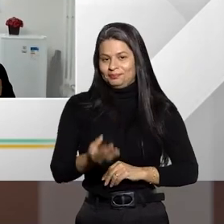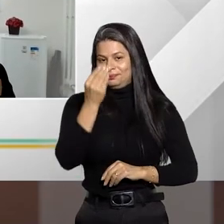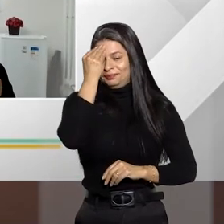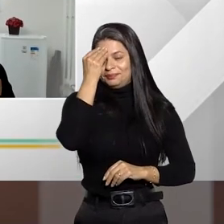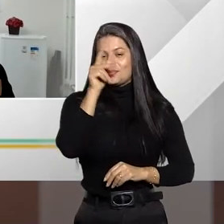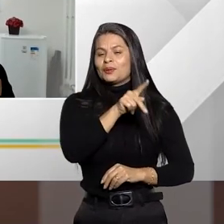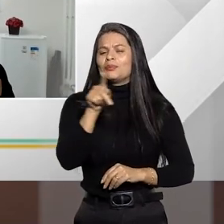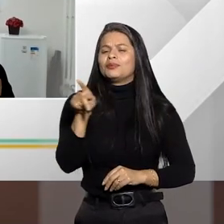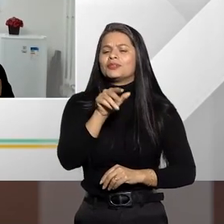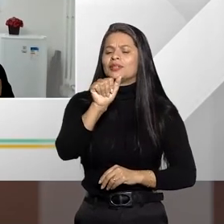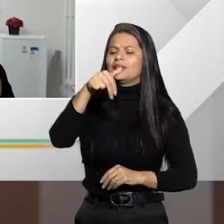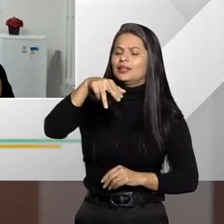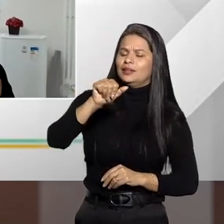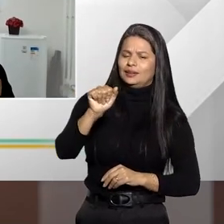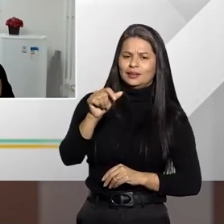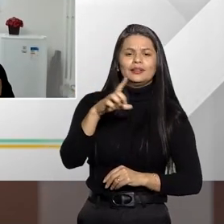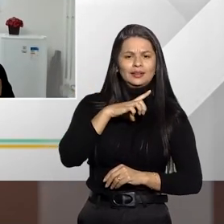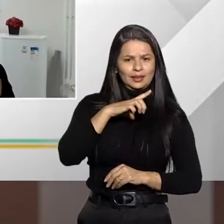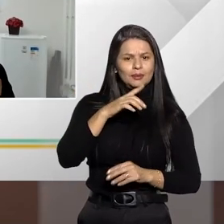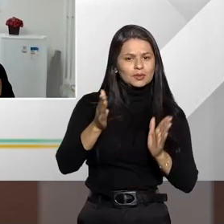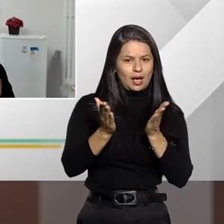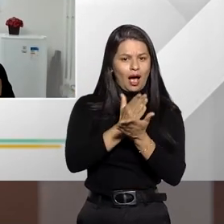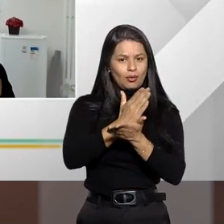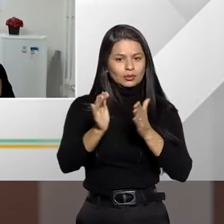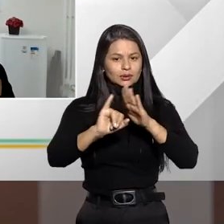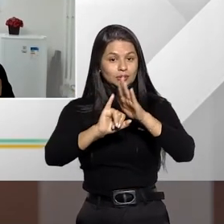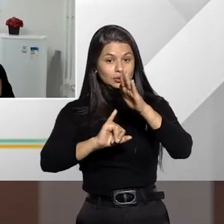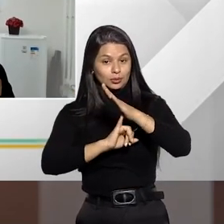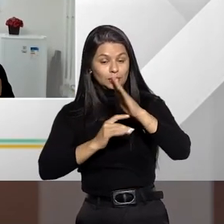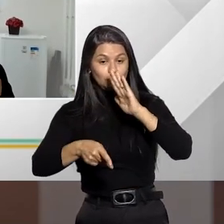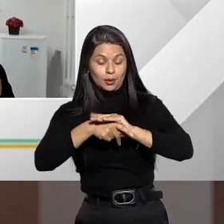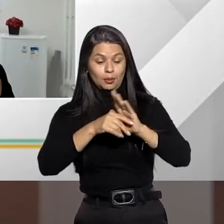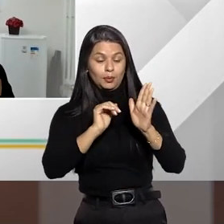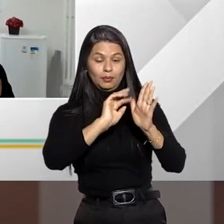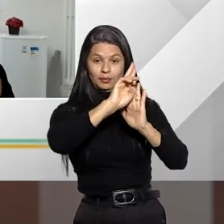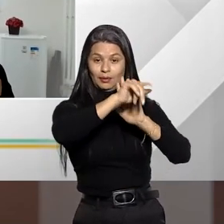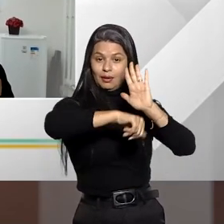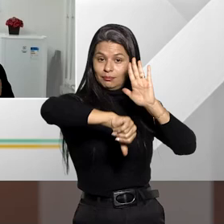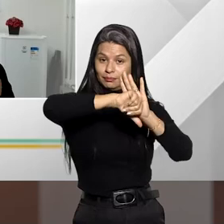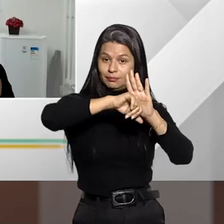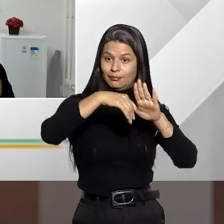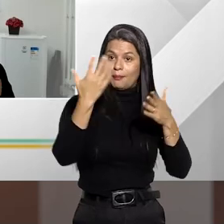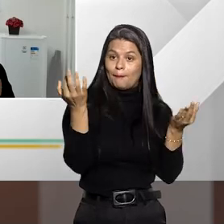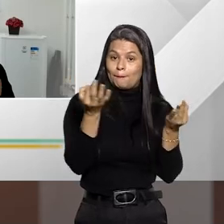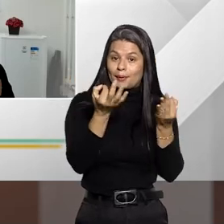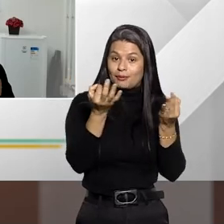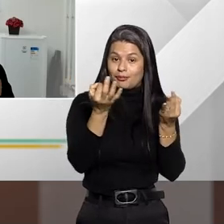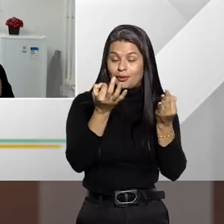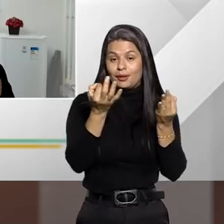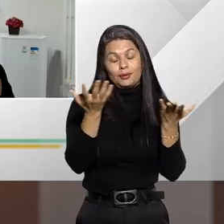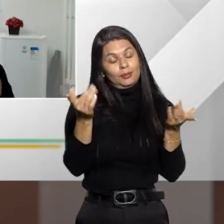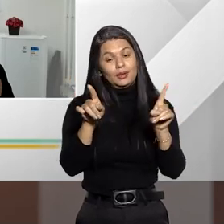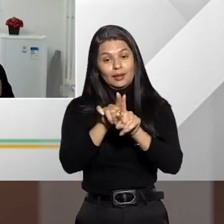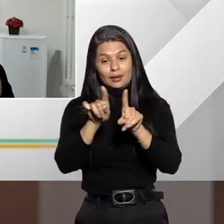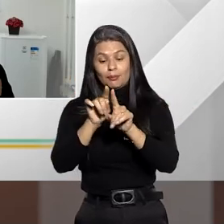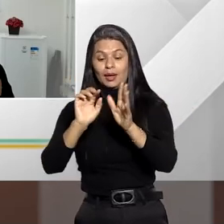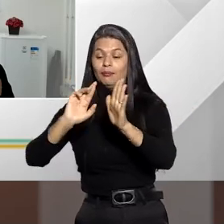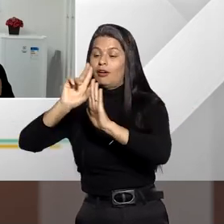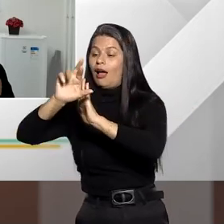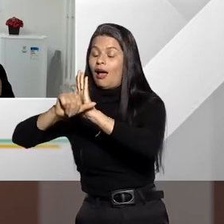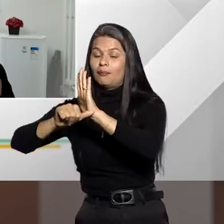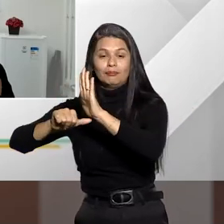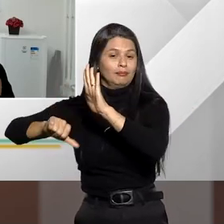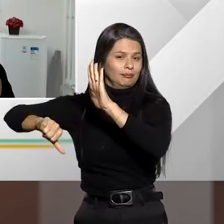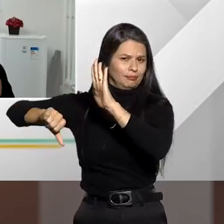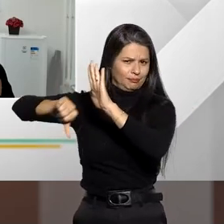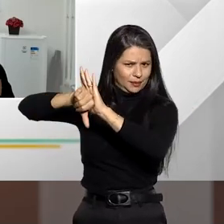Professor Ana, ainda temos os institutos do concurso formal perfeito ou próprio e o também chamado concurso imperfeito ou impróprio.